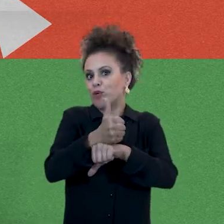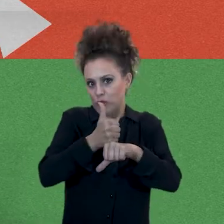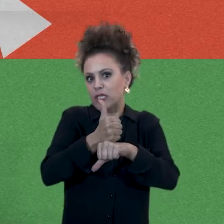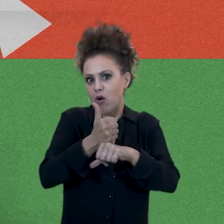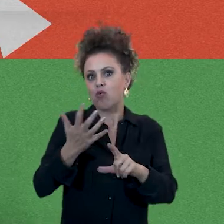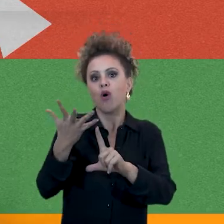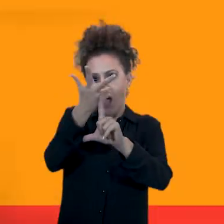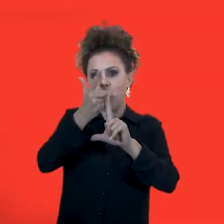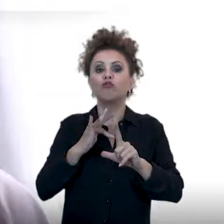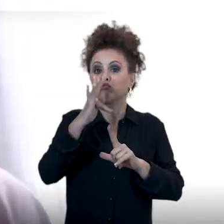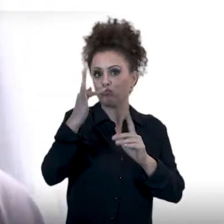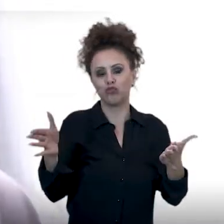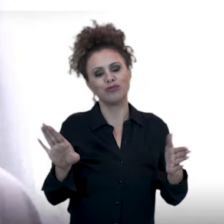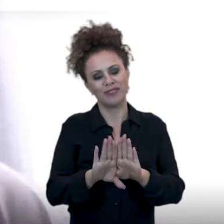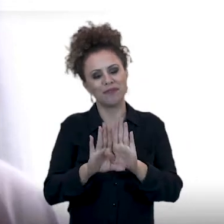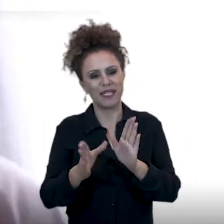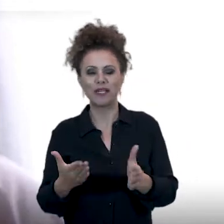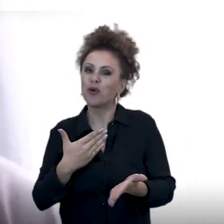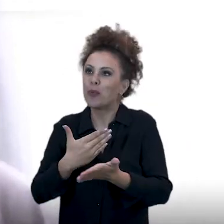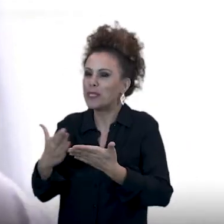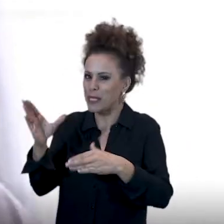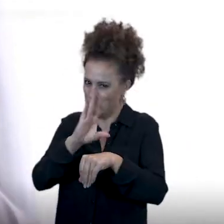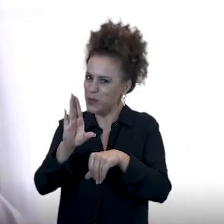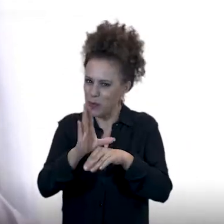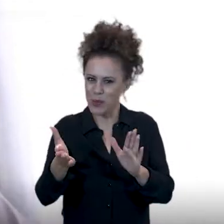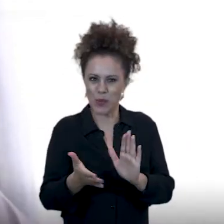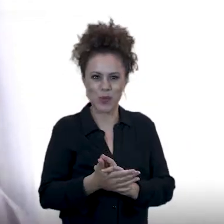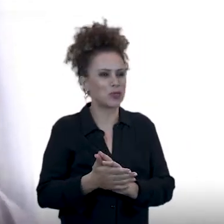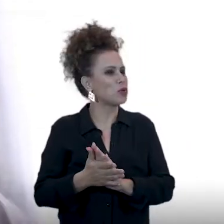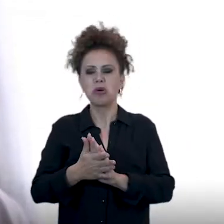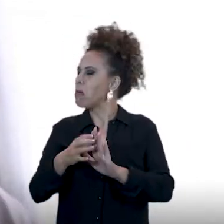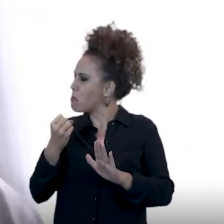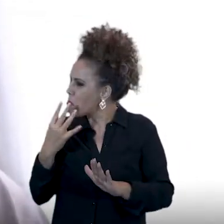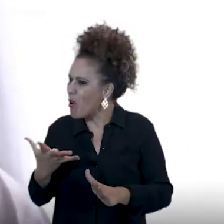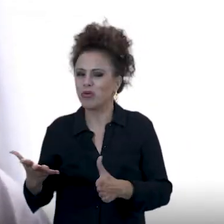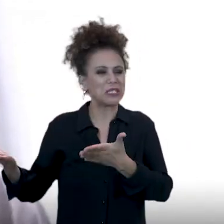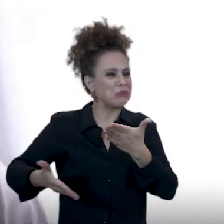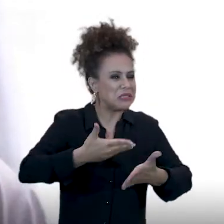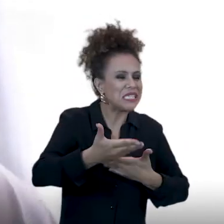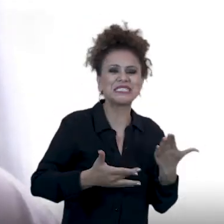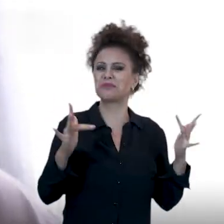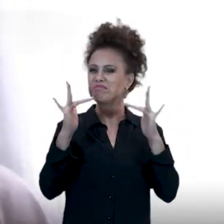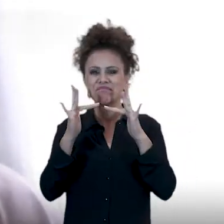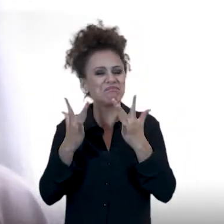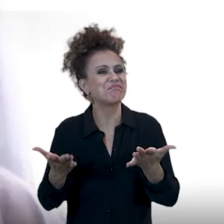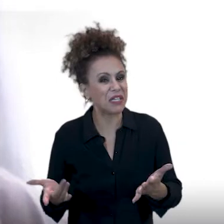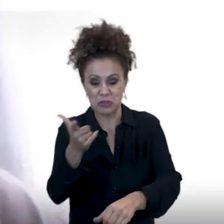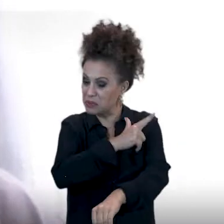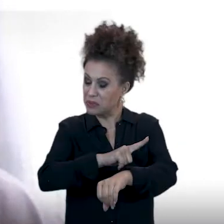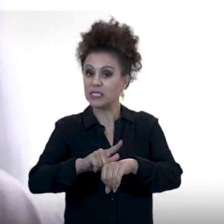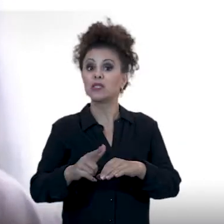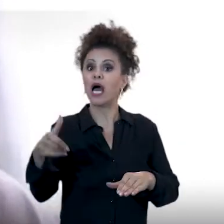como profissão, né? Porque eu acredito que quando eu entrei no curso eu sempre fui muito bem acolhido, né? E tem toda essa questão de que,